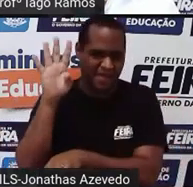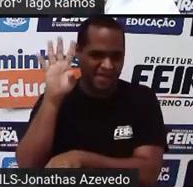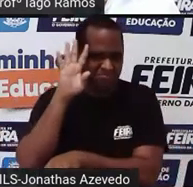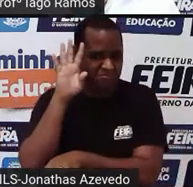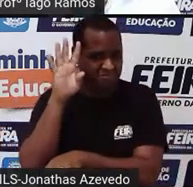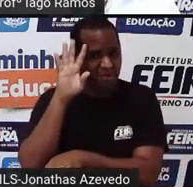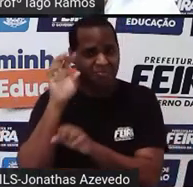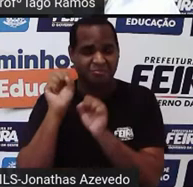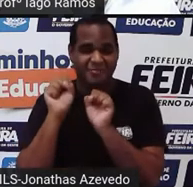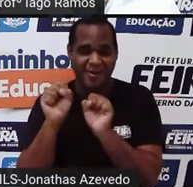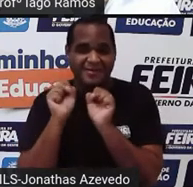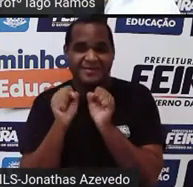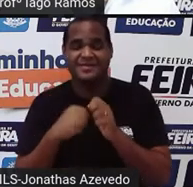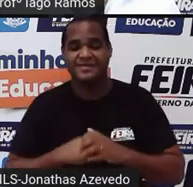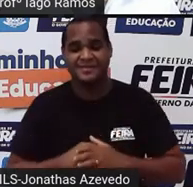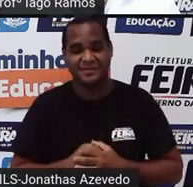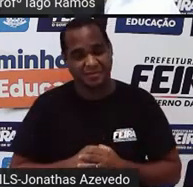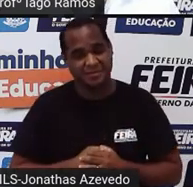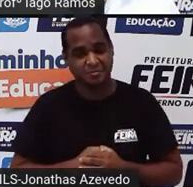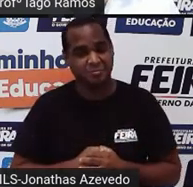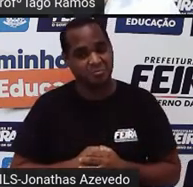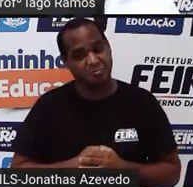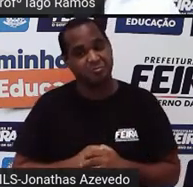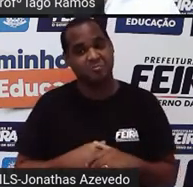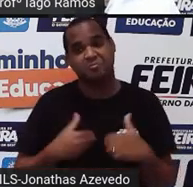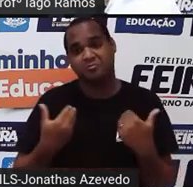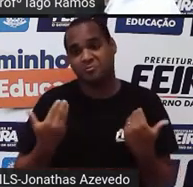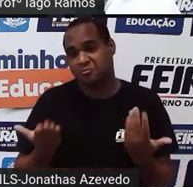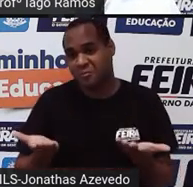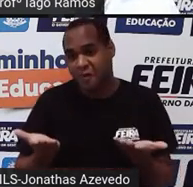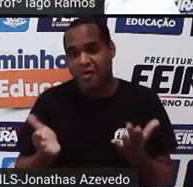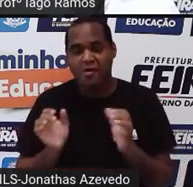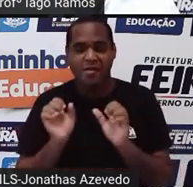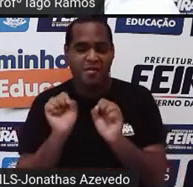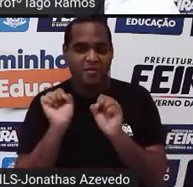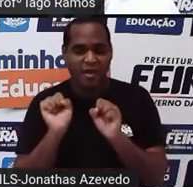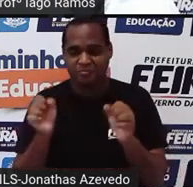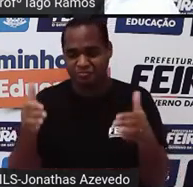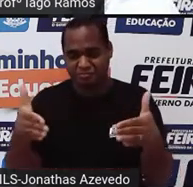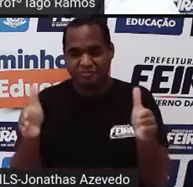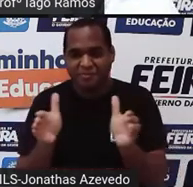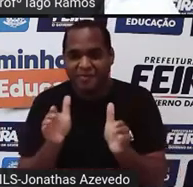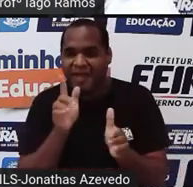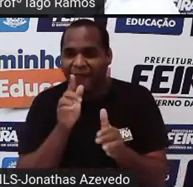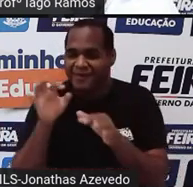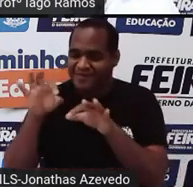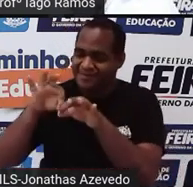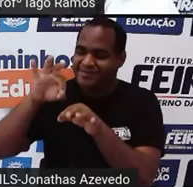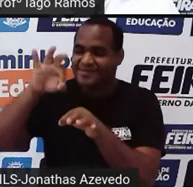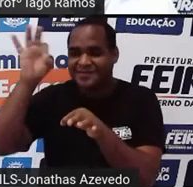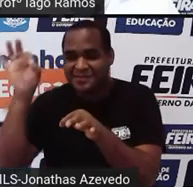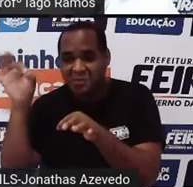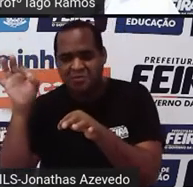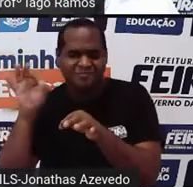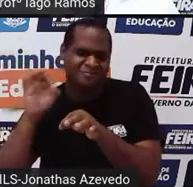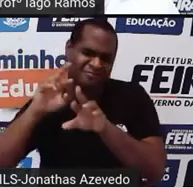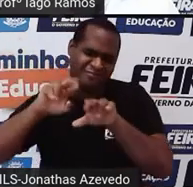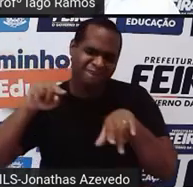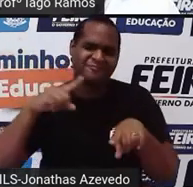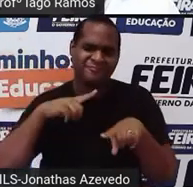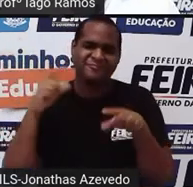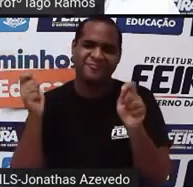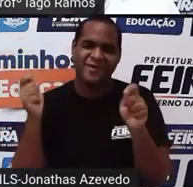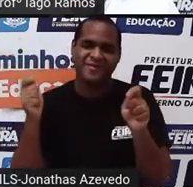recipiente aí, ó, seja uma piscinazinha, né, uma caixa d'água, algo do tipo, né?